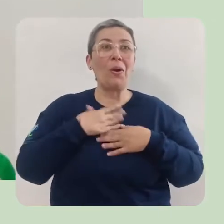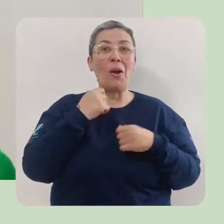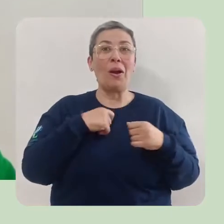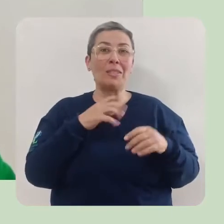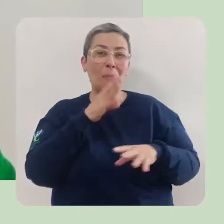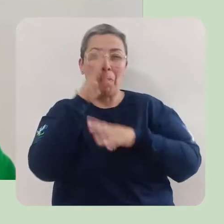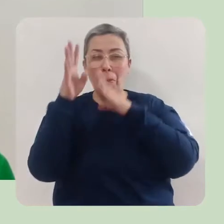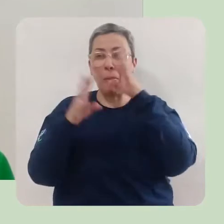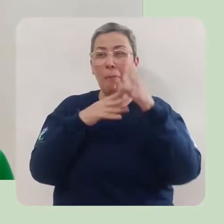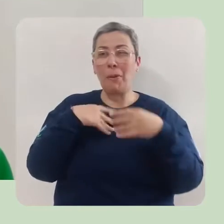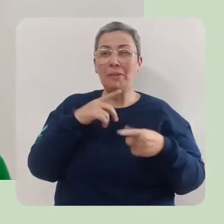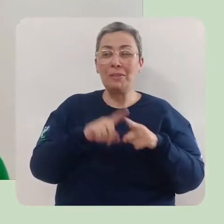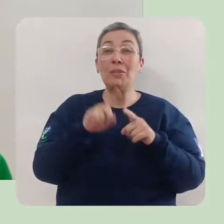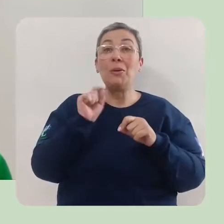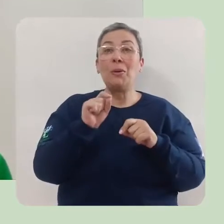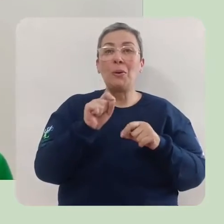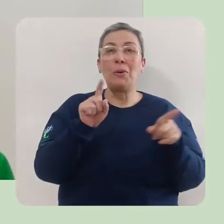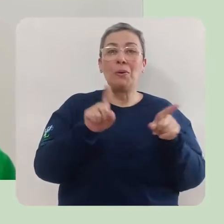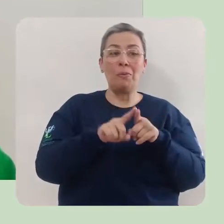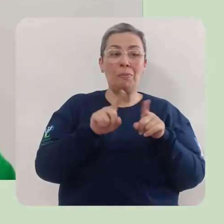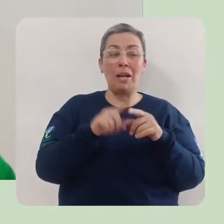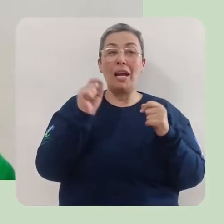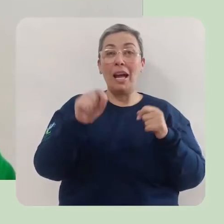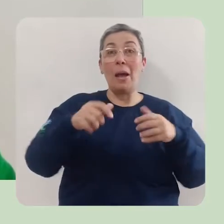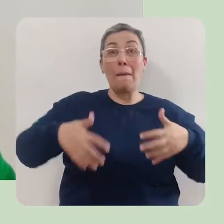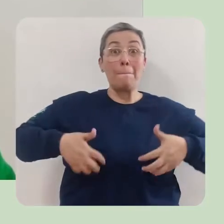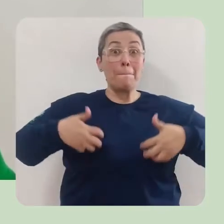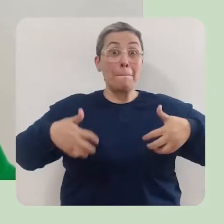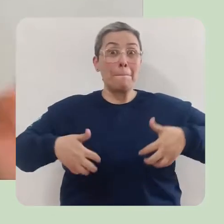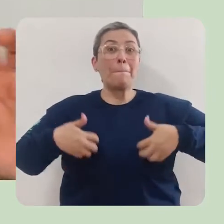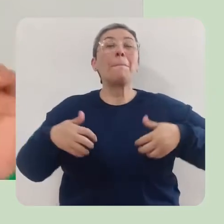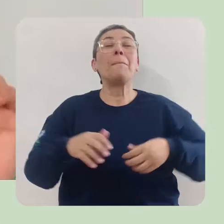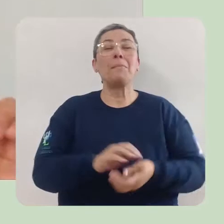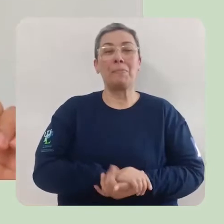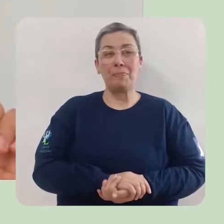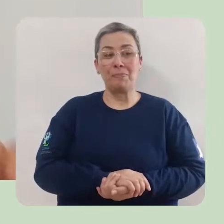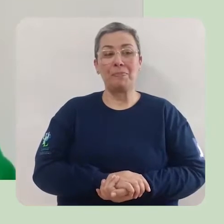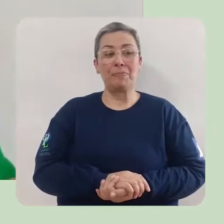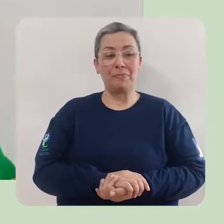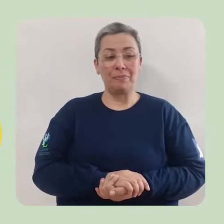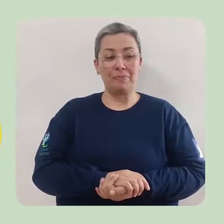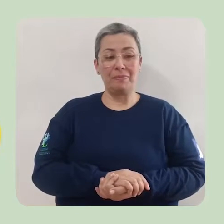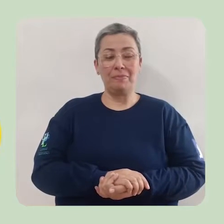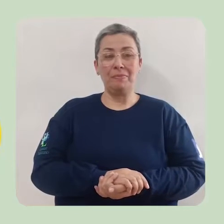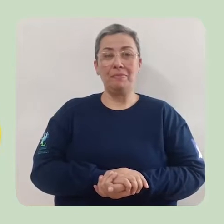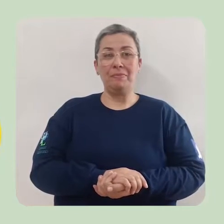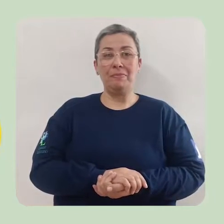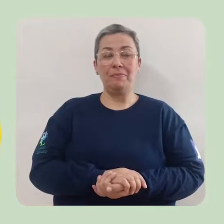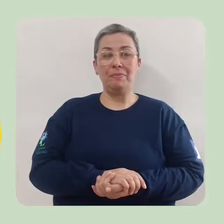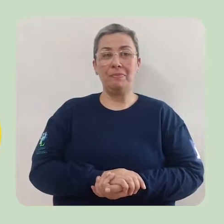gosta de aprontar. Eu estou falando do macaco.